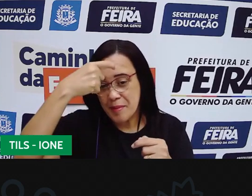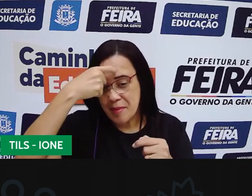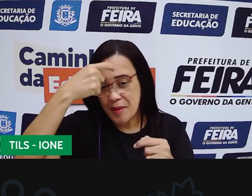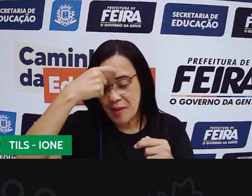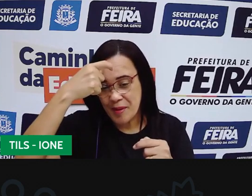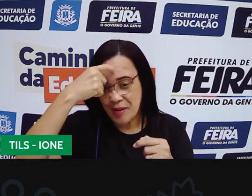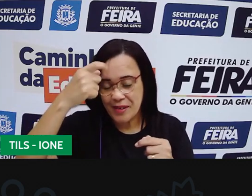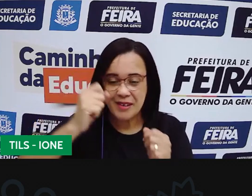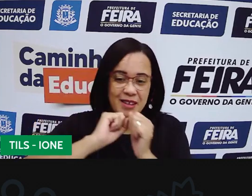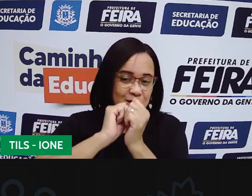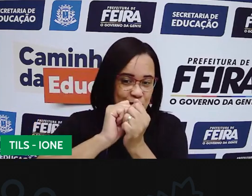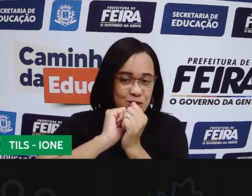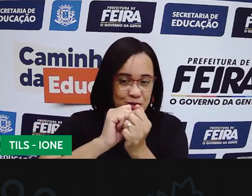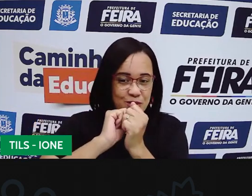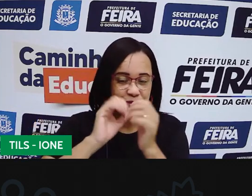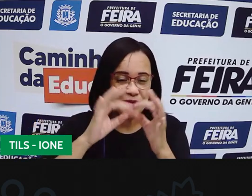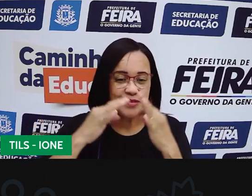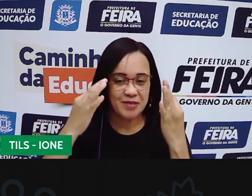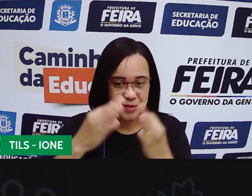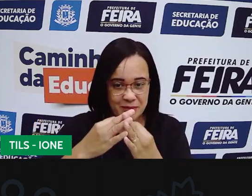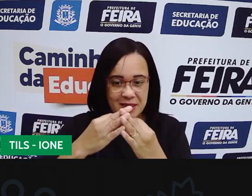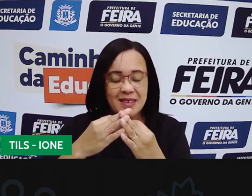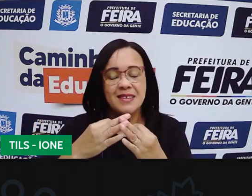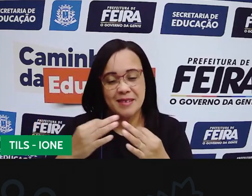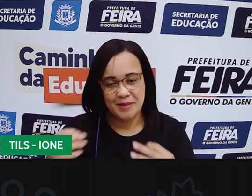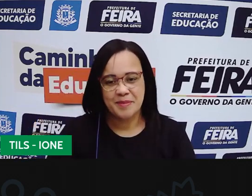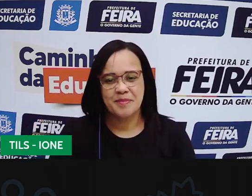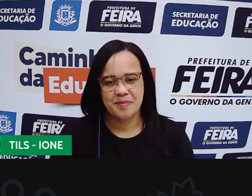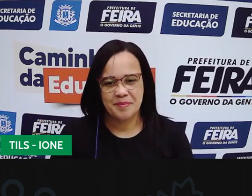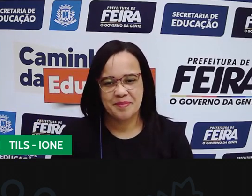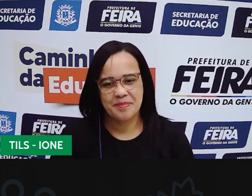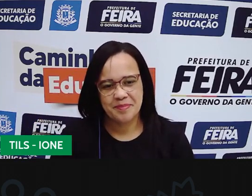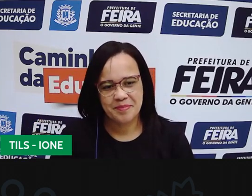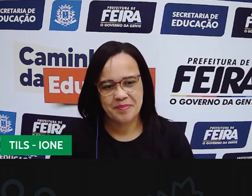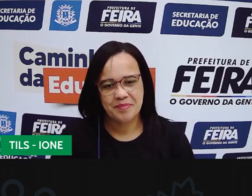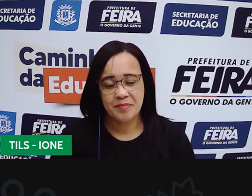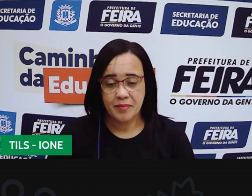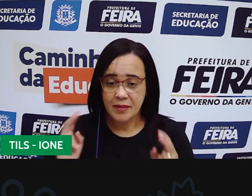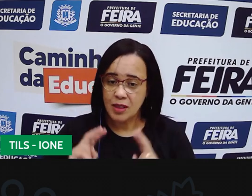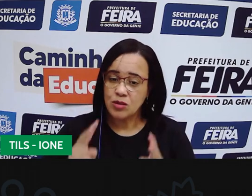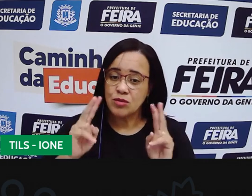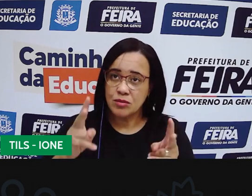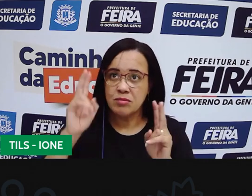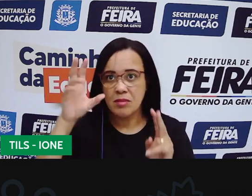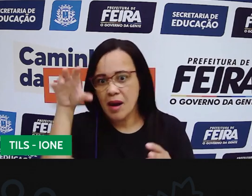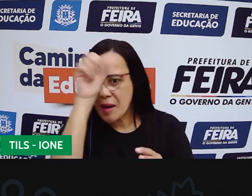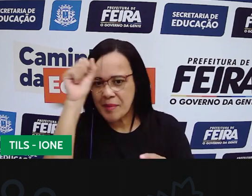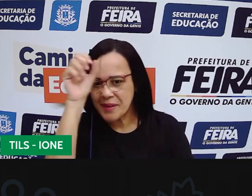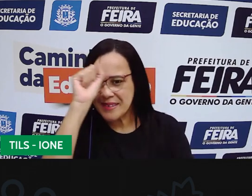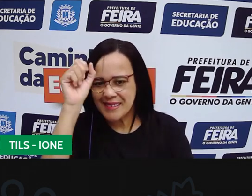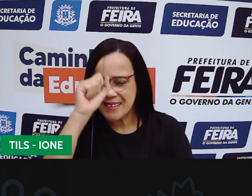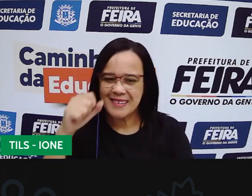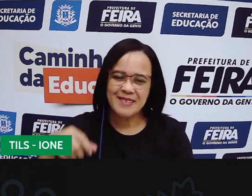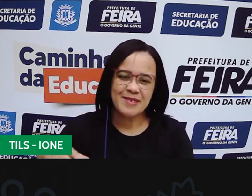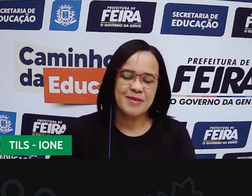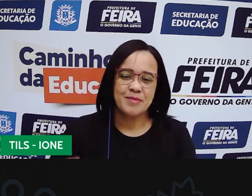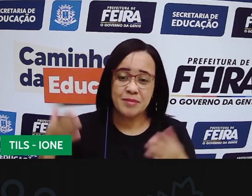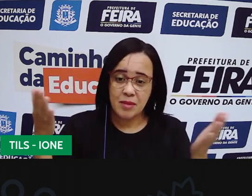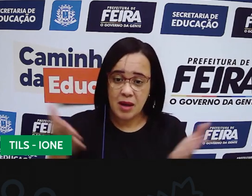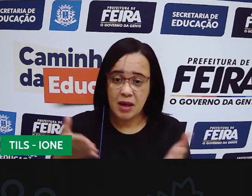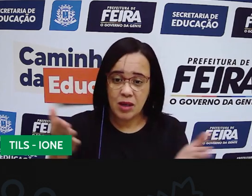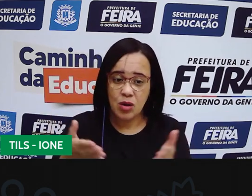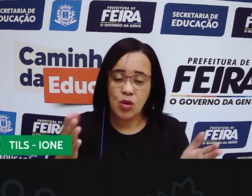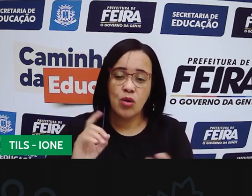os pares, com os membros familiares, pra continuar aprendendo. Agora, a gente vai